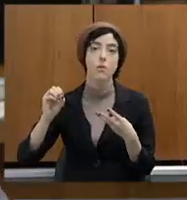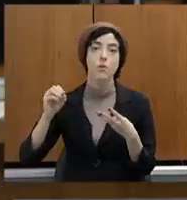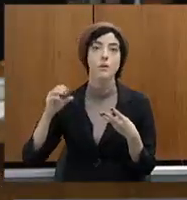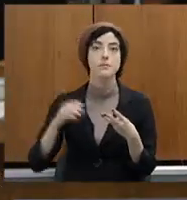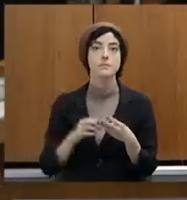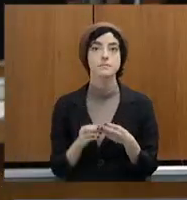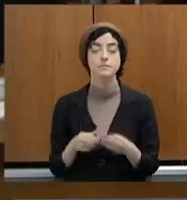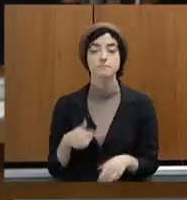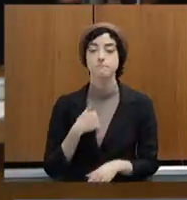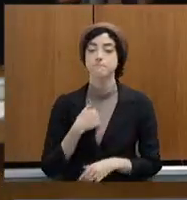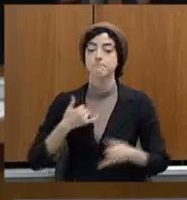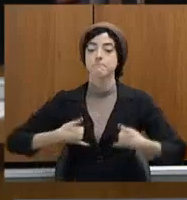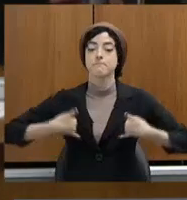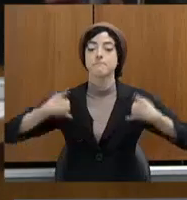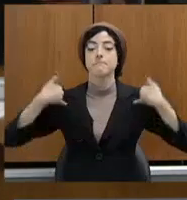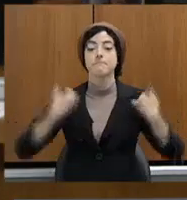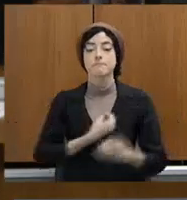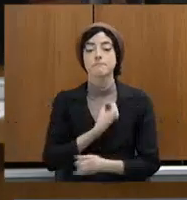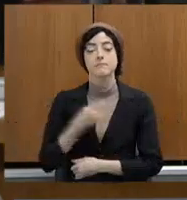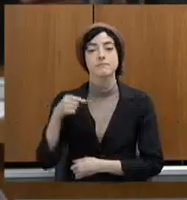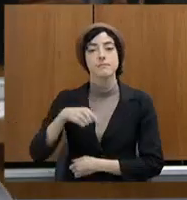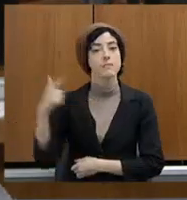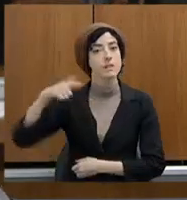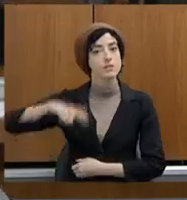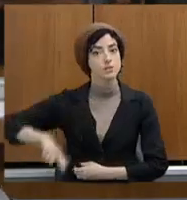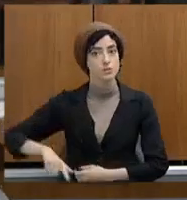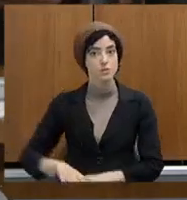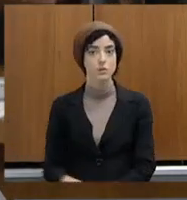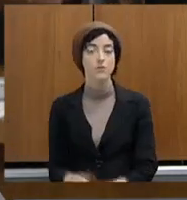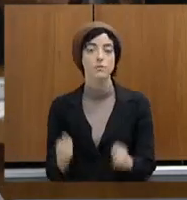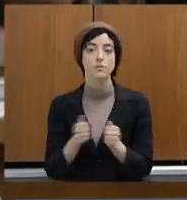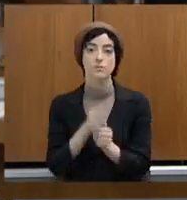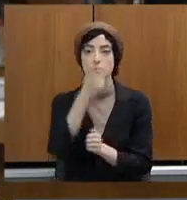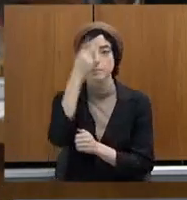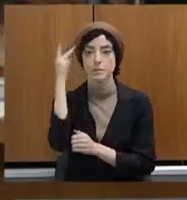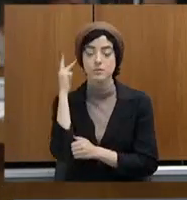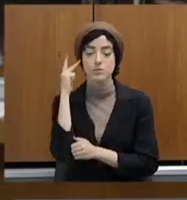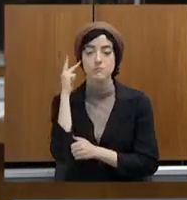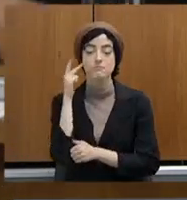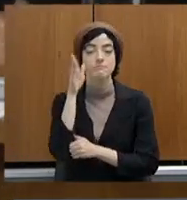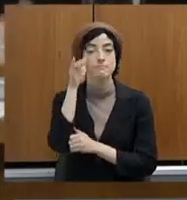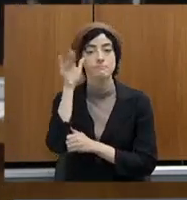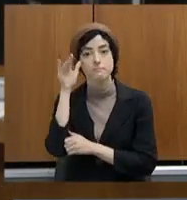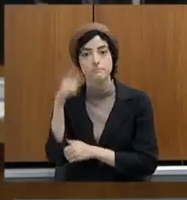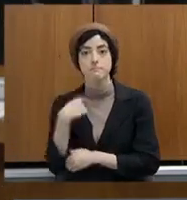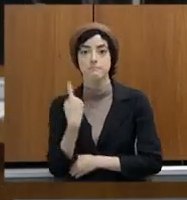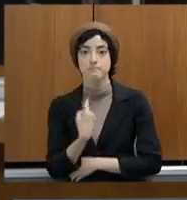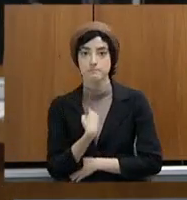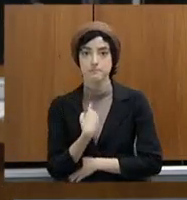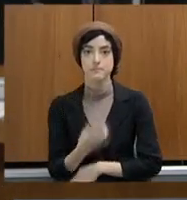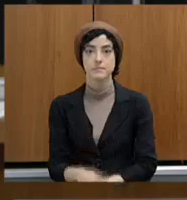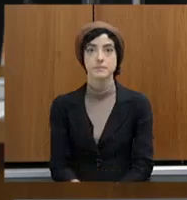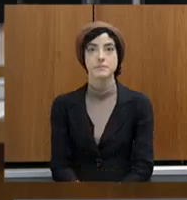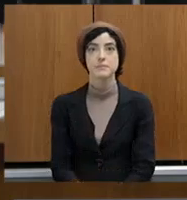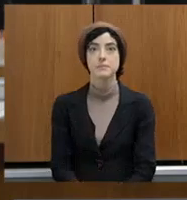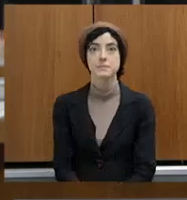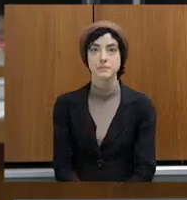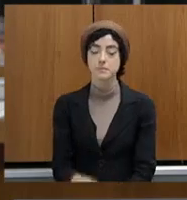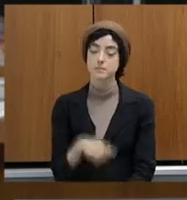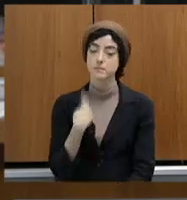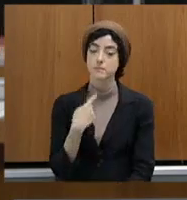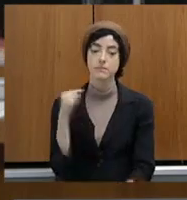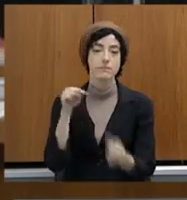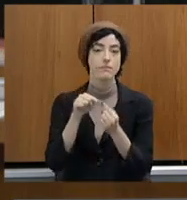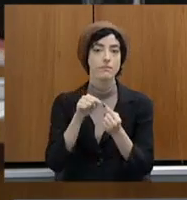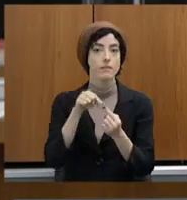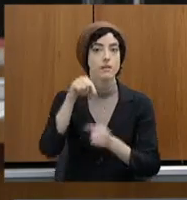uma vez, com aqueles que nos acompanham, que nos assistem, para apresentar os trabalhos